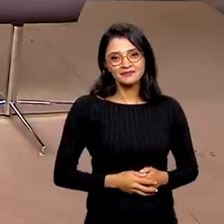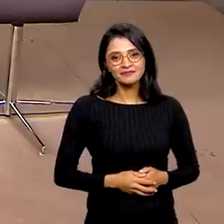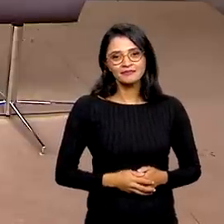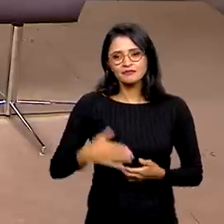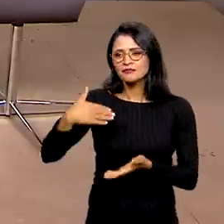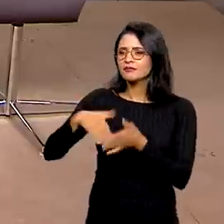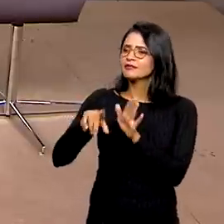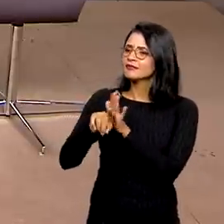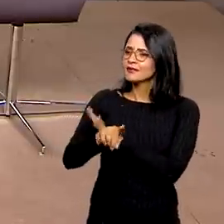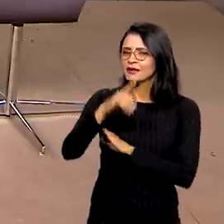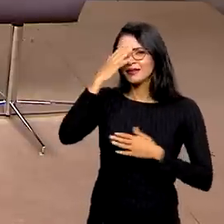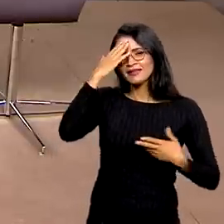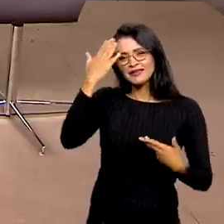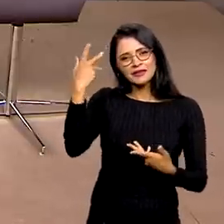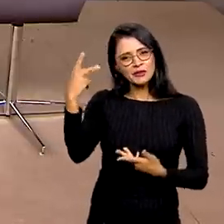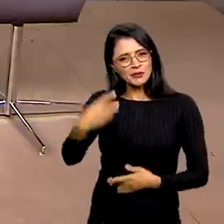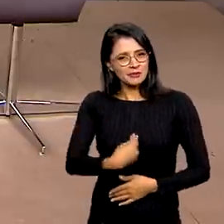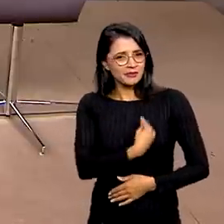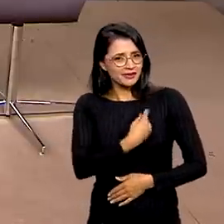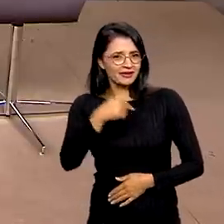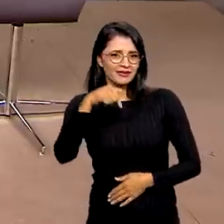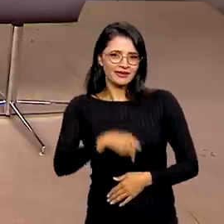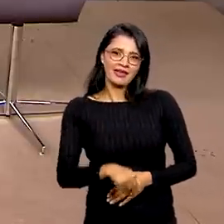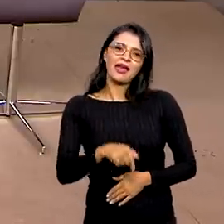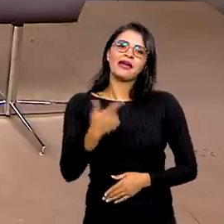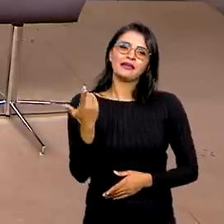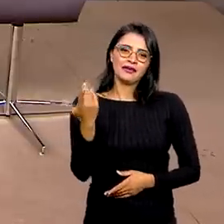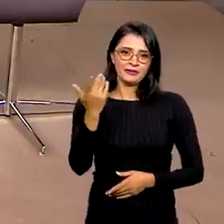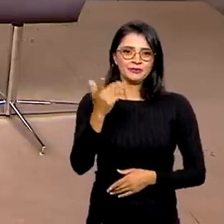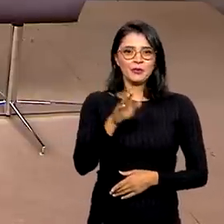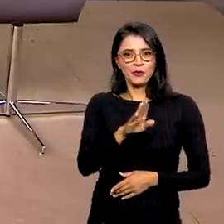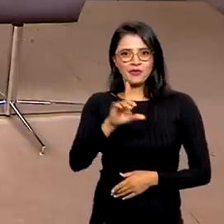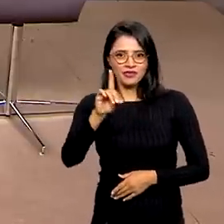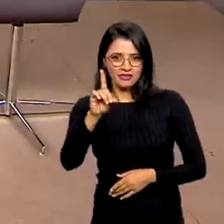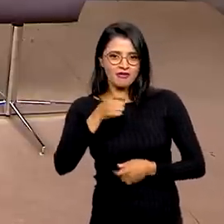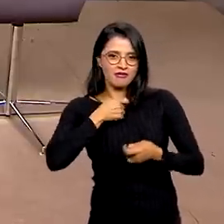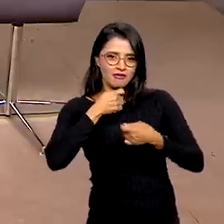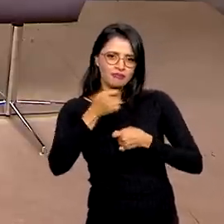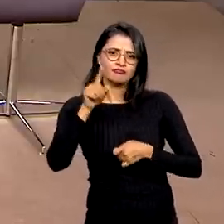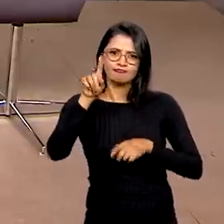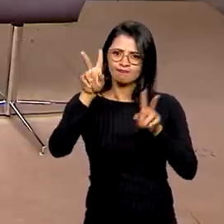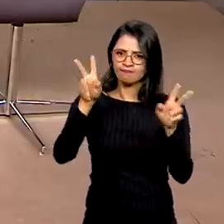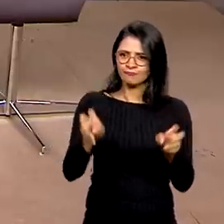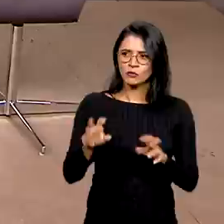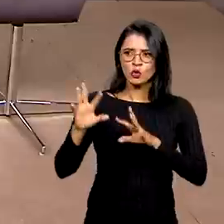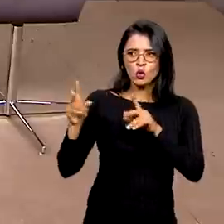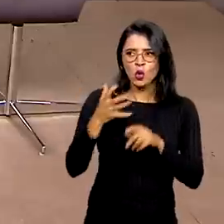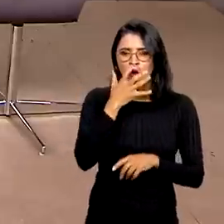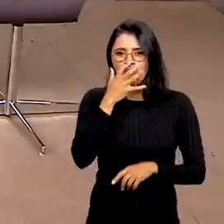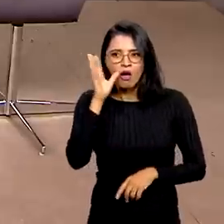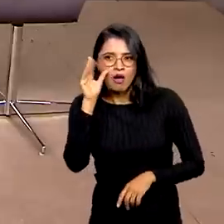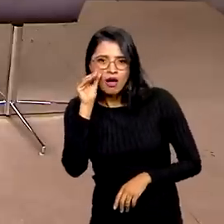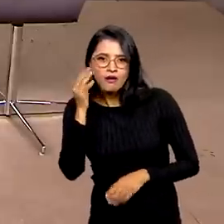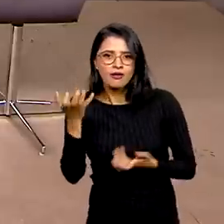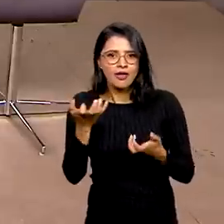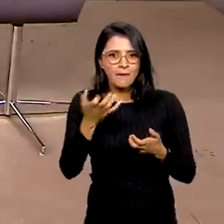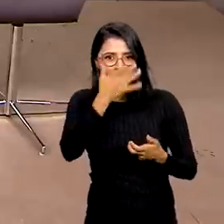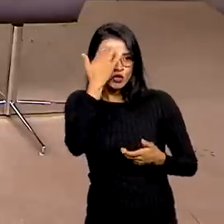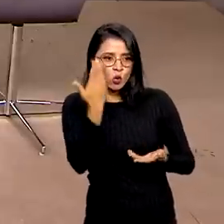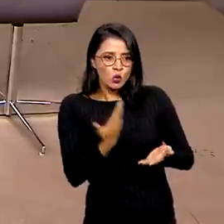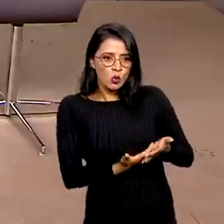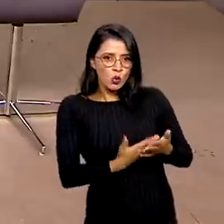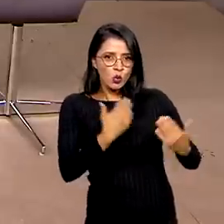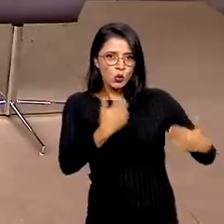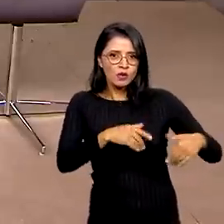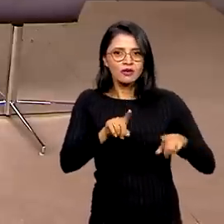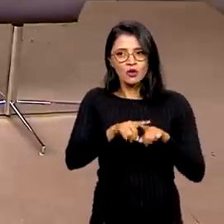Secretário, eu gostaria de agradecer a sua presença aqui no Brasil em dia. Esse é um assunto que está todo mundo querendo saber, não só concurseiros, né? Um